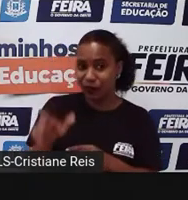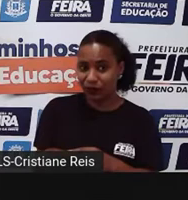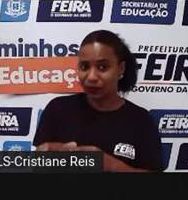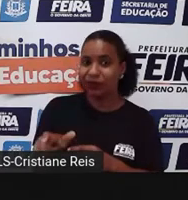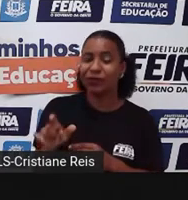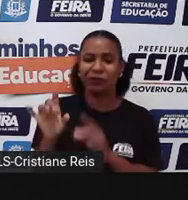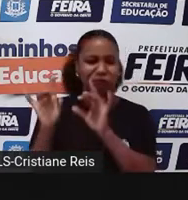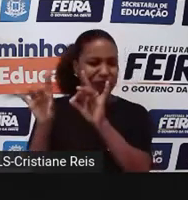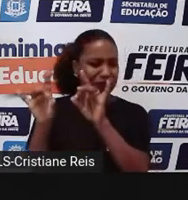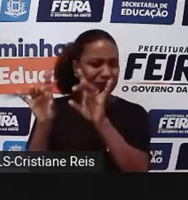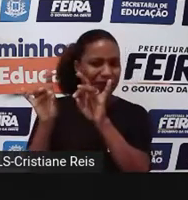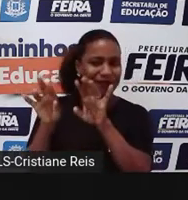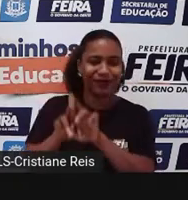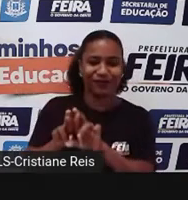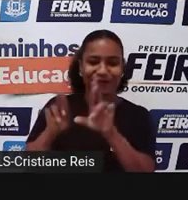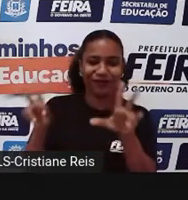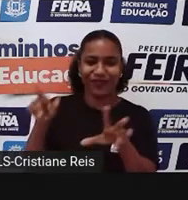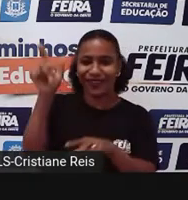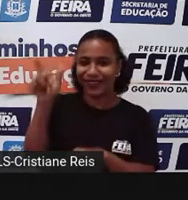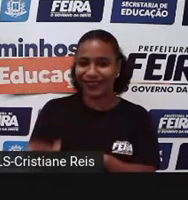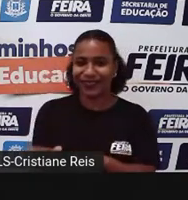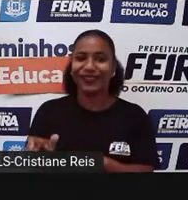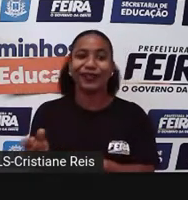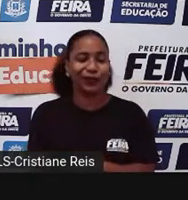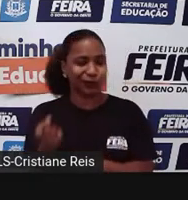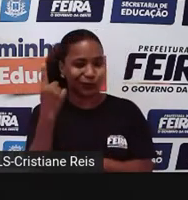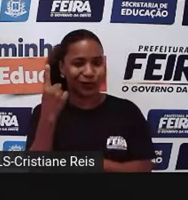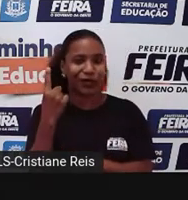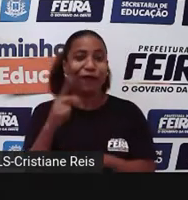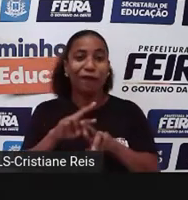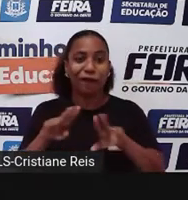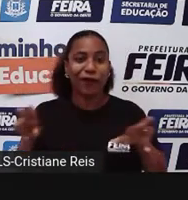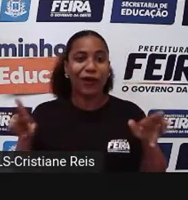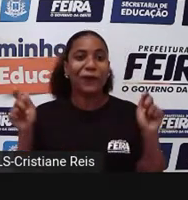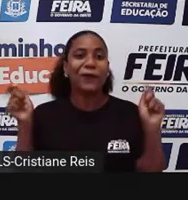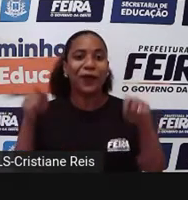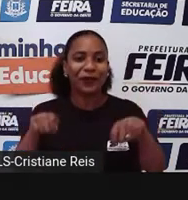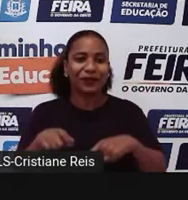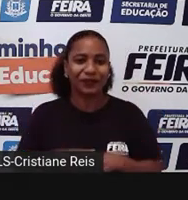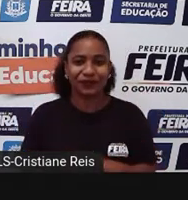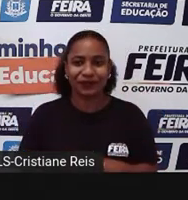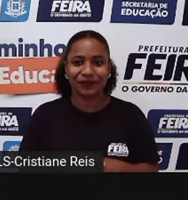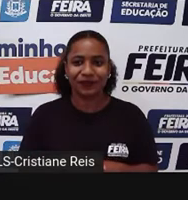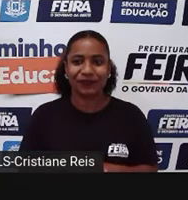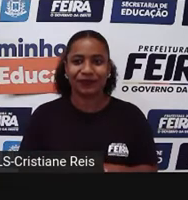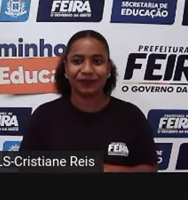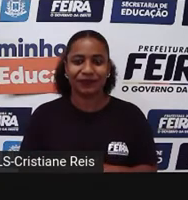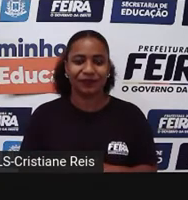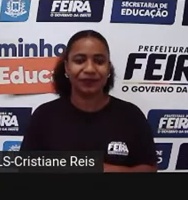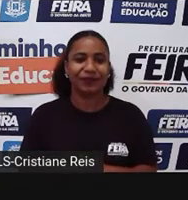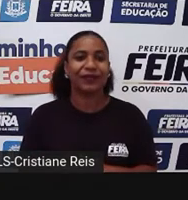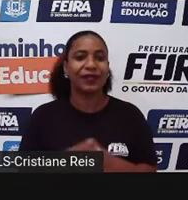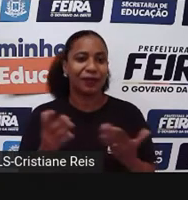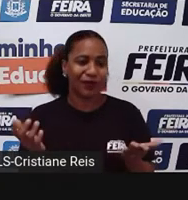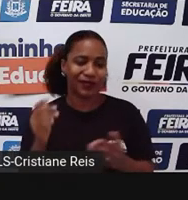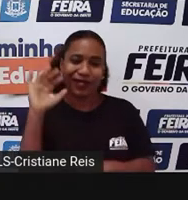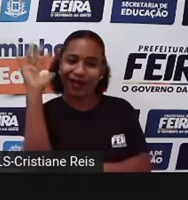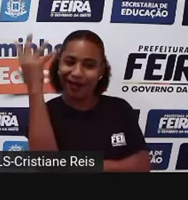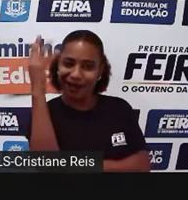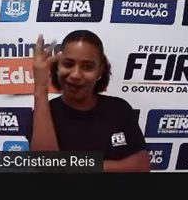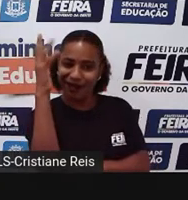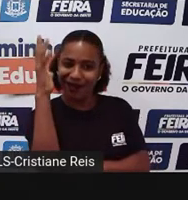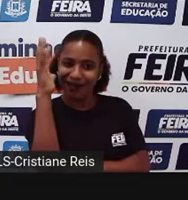animais, pessoas, híbridos, ou qualquer outra coisa. Até uma planta falante, por exemplo.